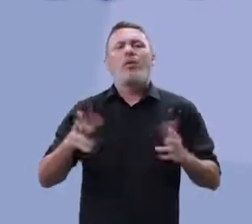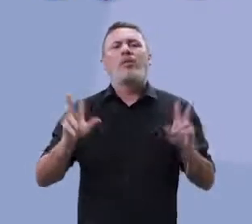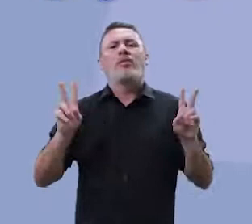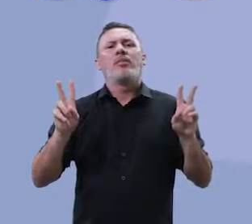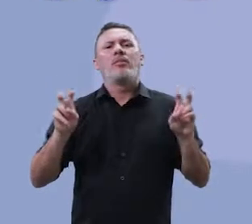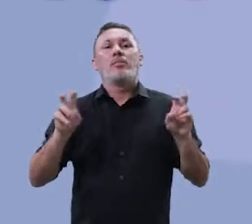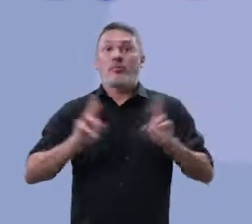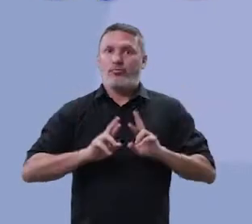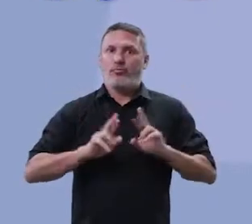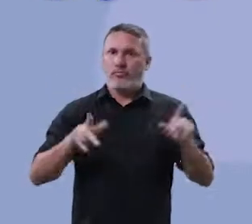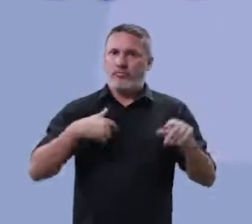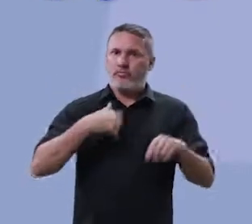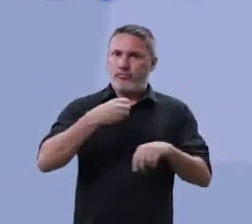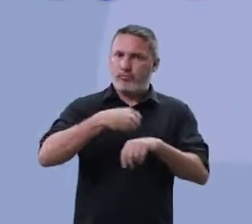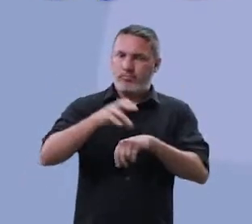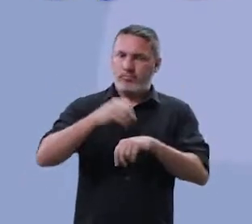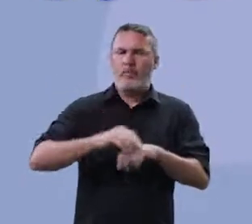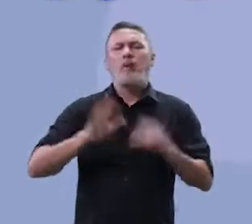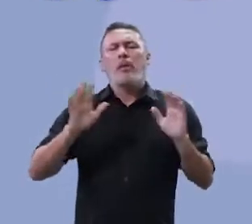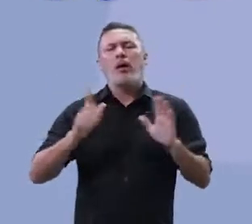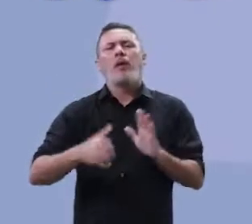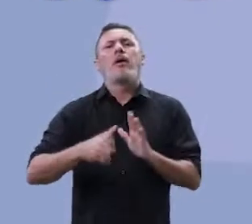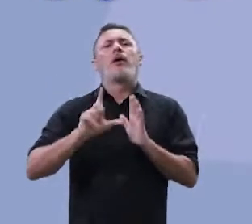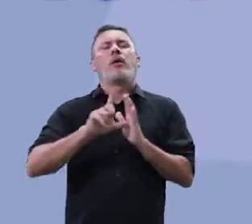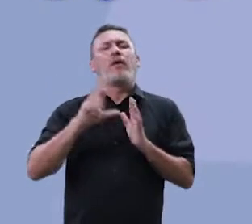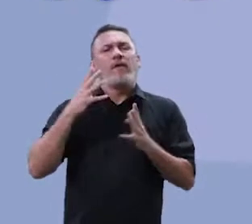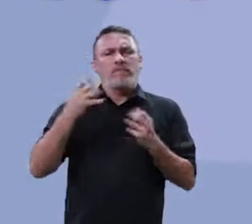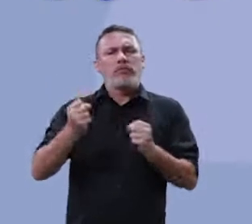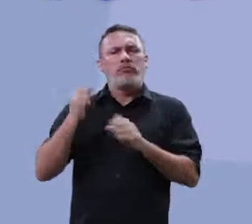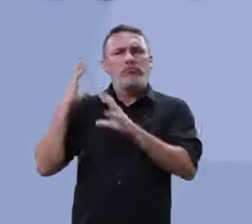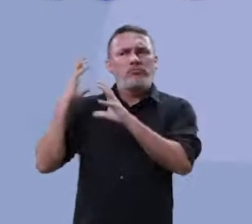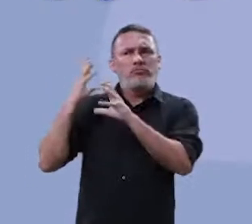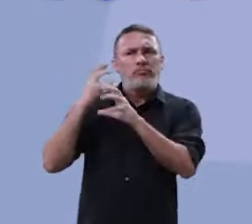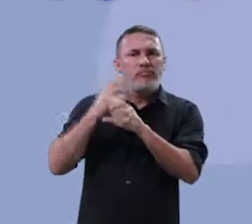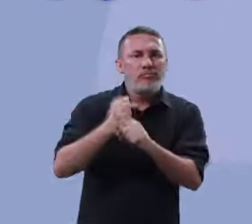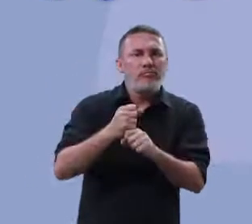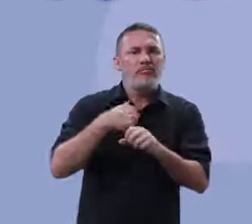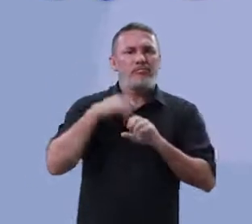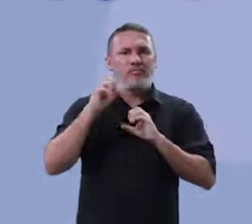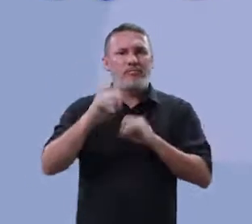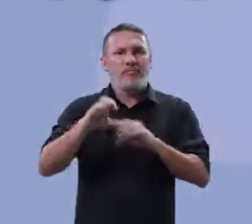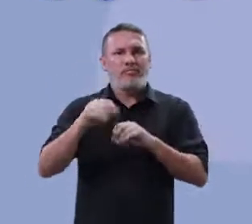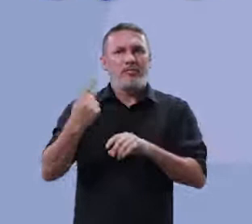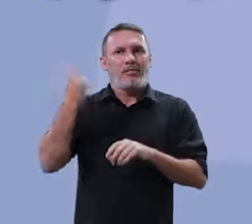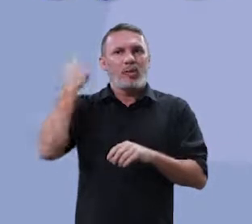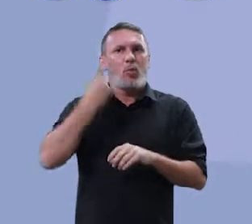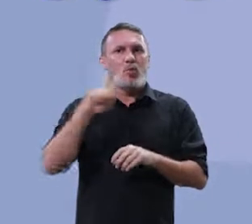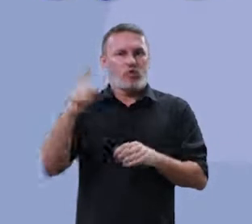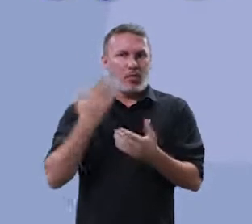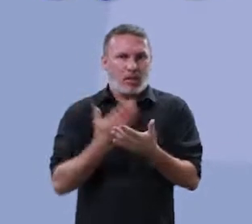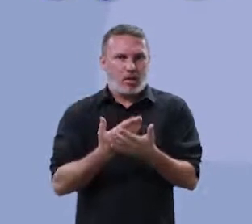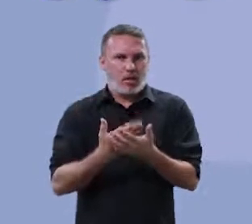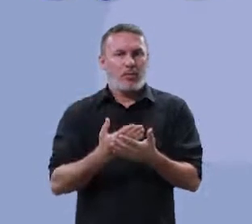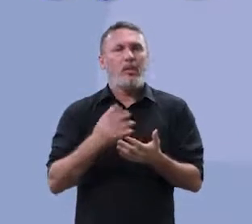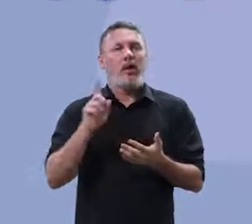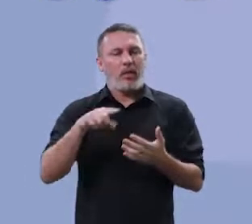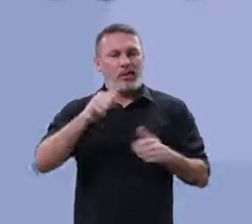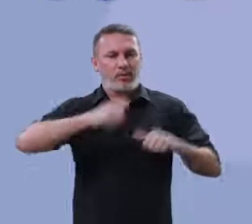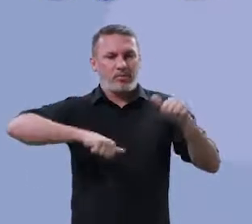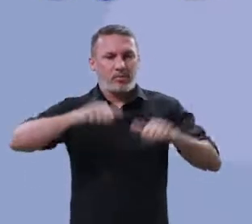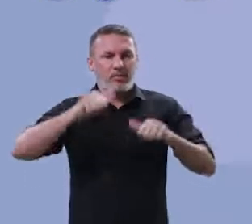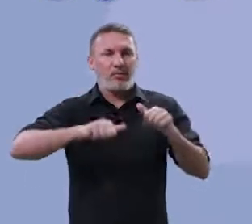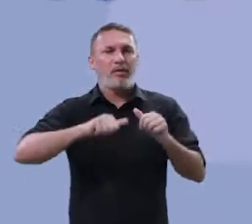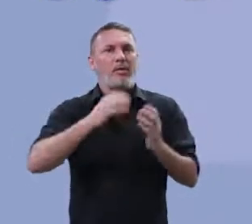trabalhar uma temática um pouco diferente. Mas antes, vamos recapitular o que falamos na nossa última aula. Na última aula,